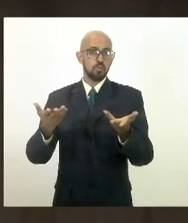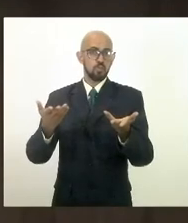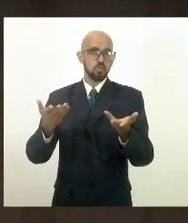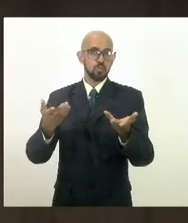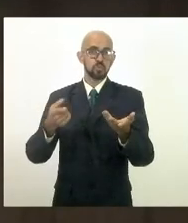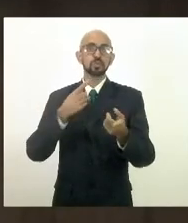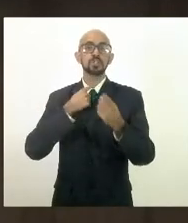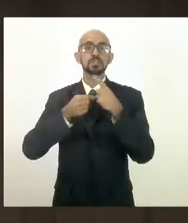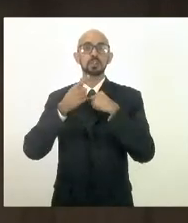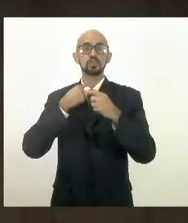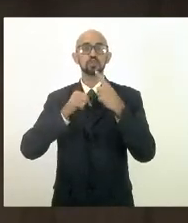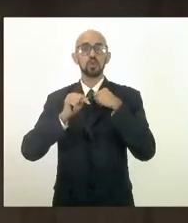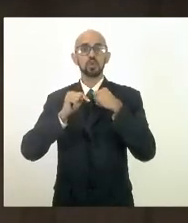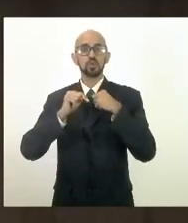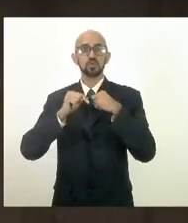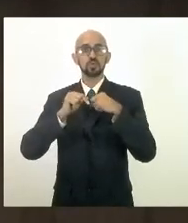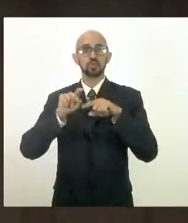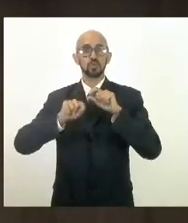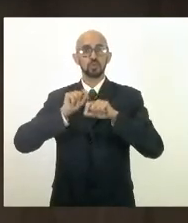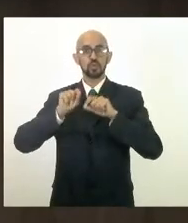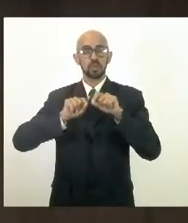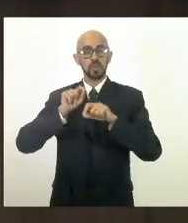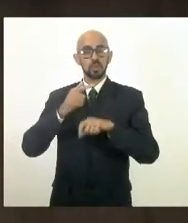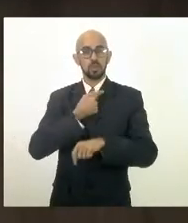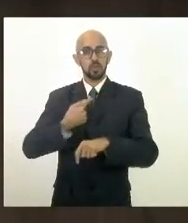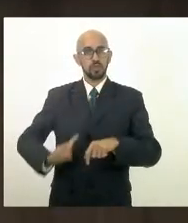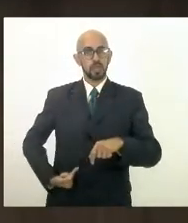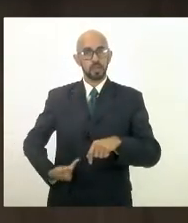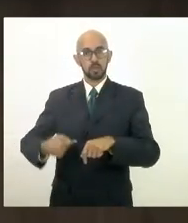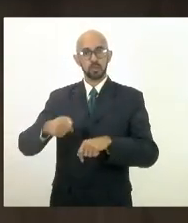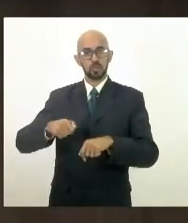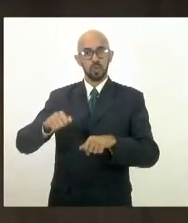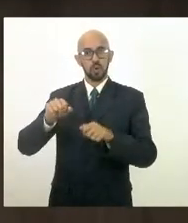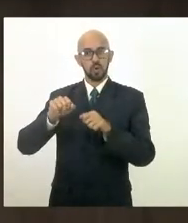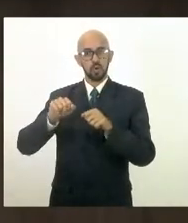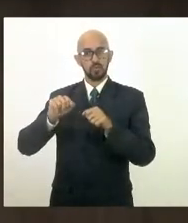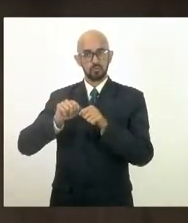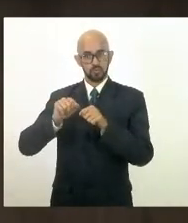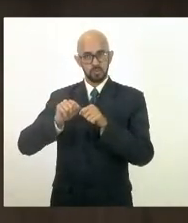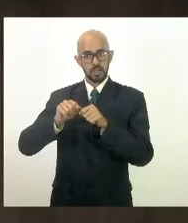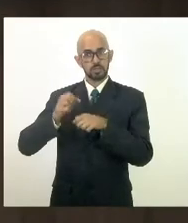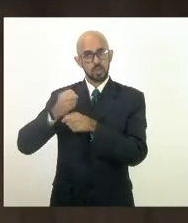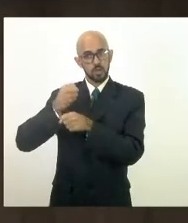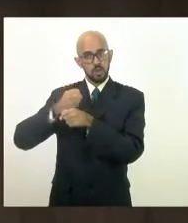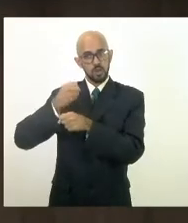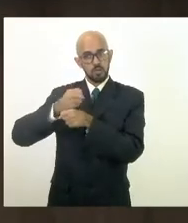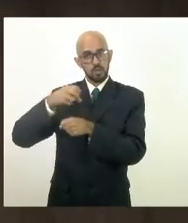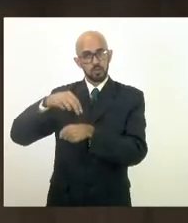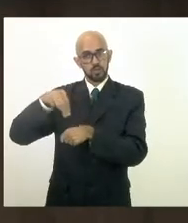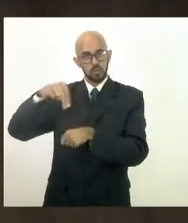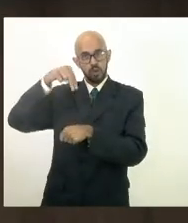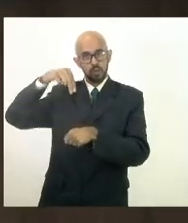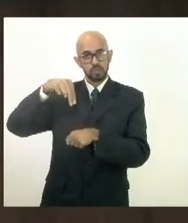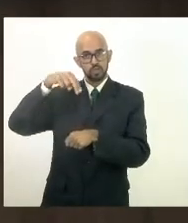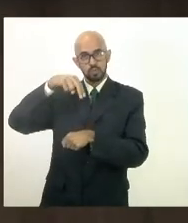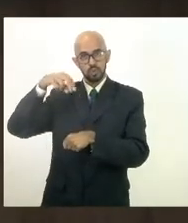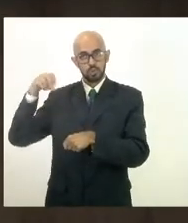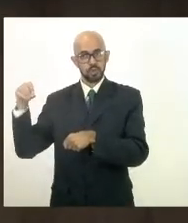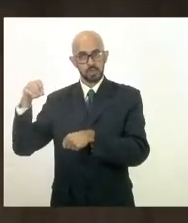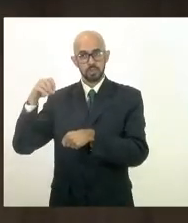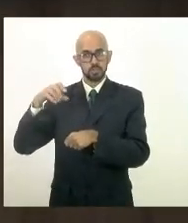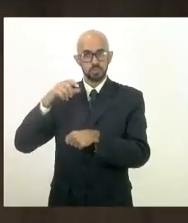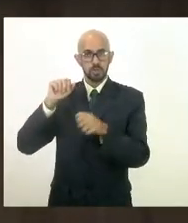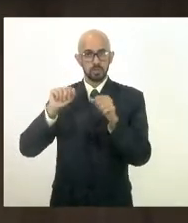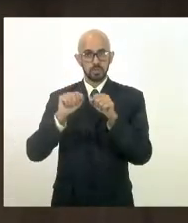governo presente ocupar o norte noroeste fluminense como eu disse que há anos não recebe investimento do estado para